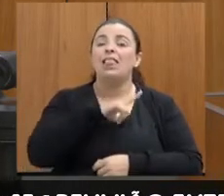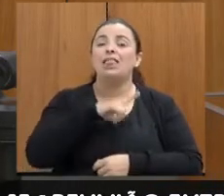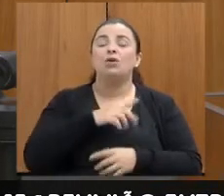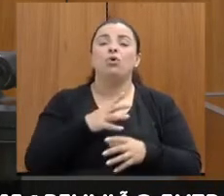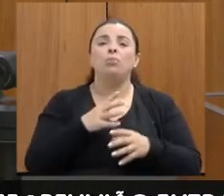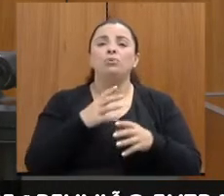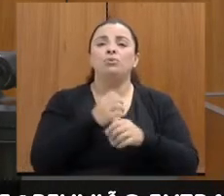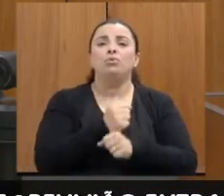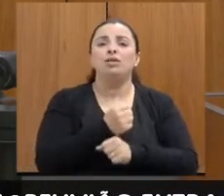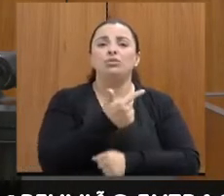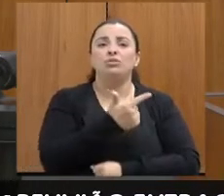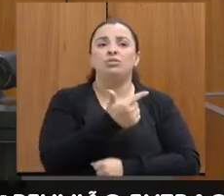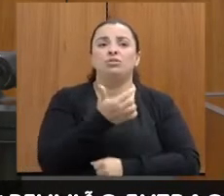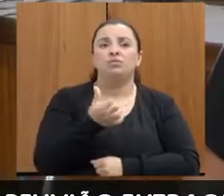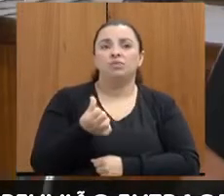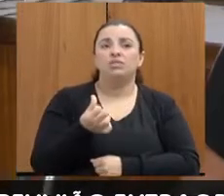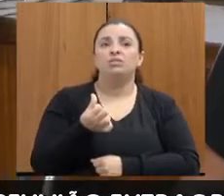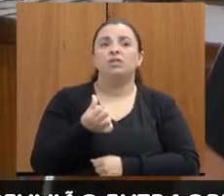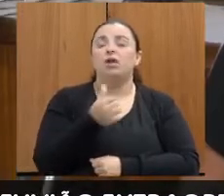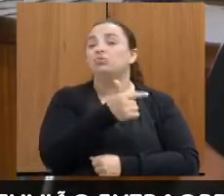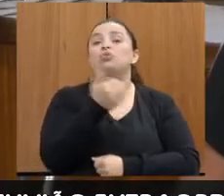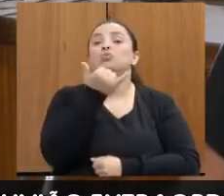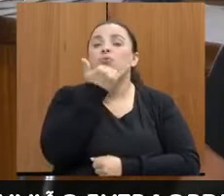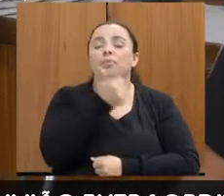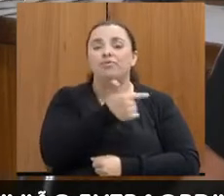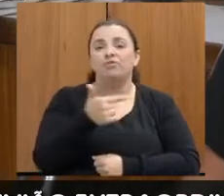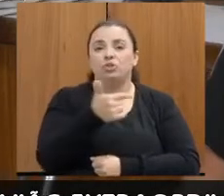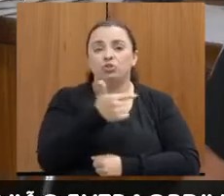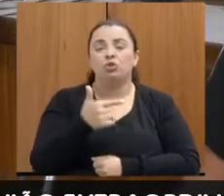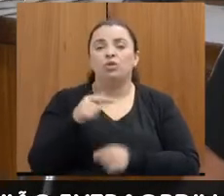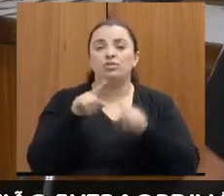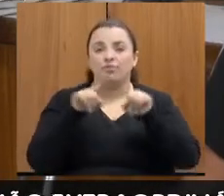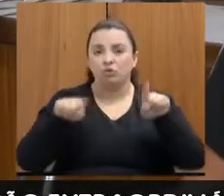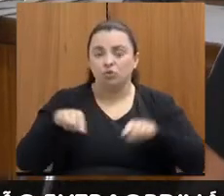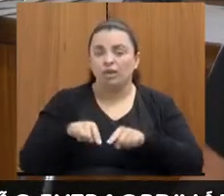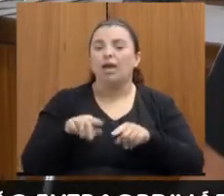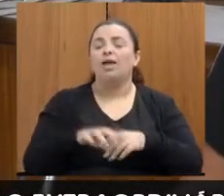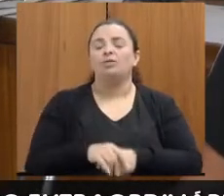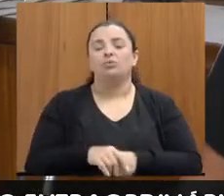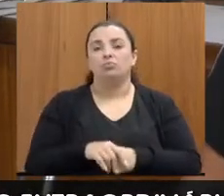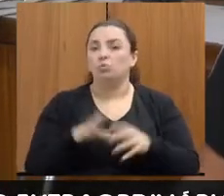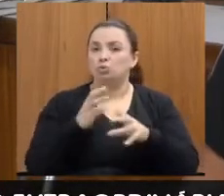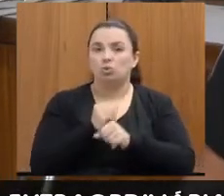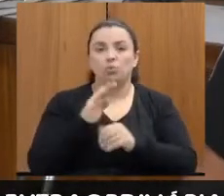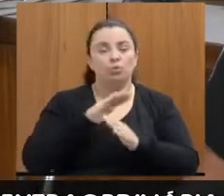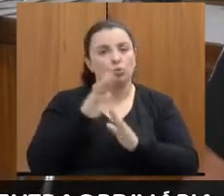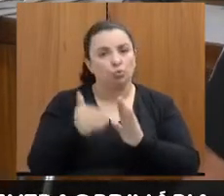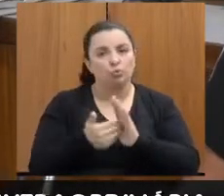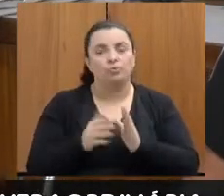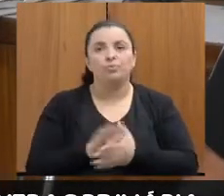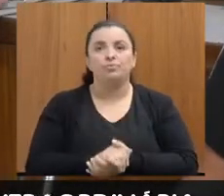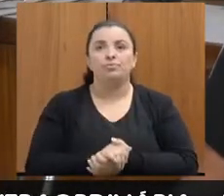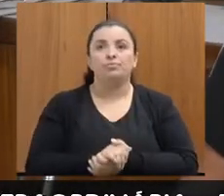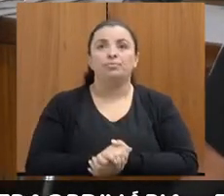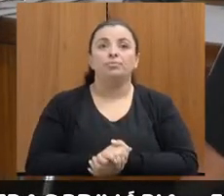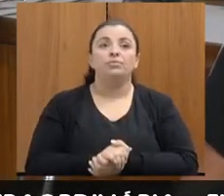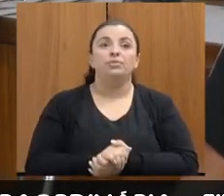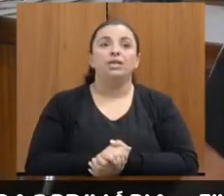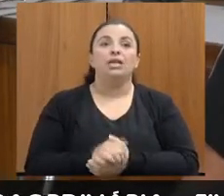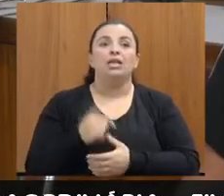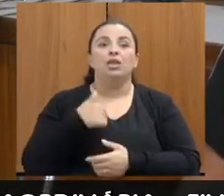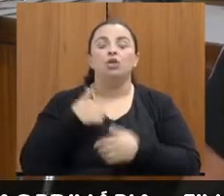policiais, investigadores, escrivães, administrativos. E aí, tão logo, cheguei em